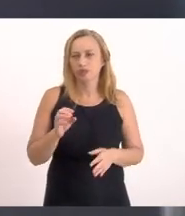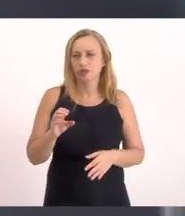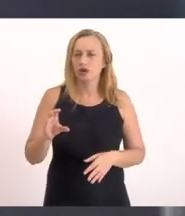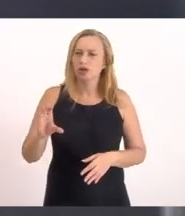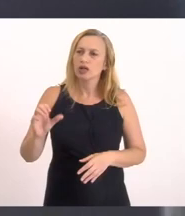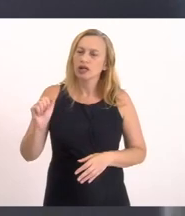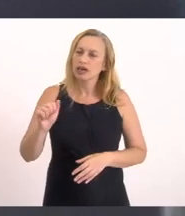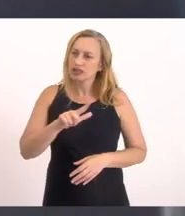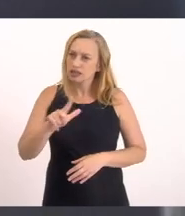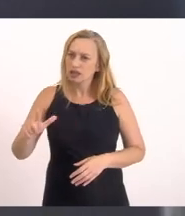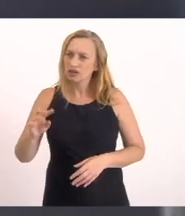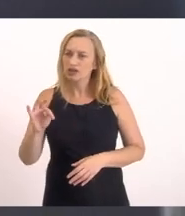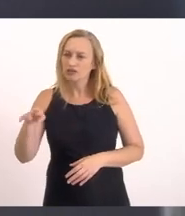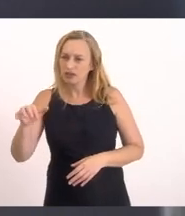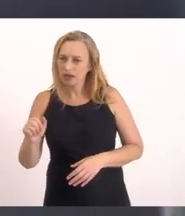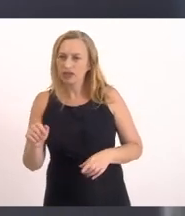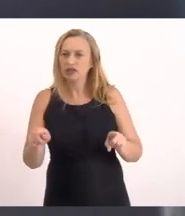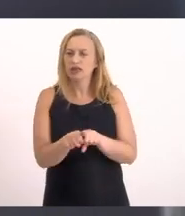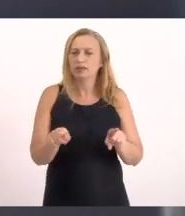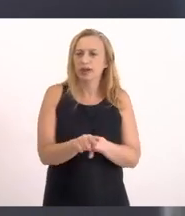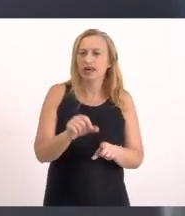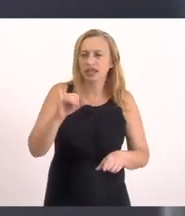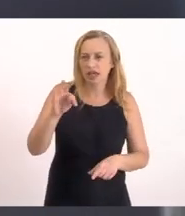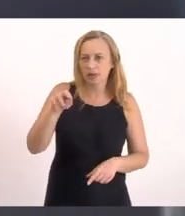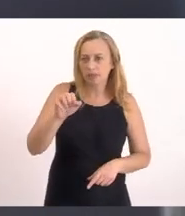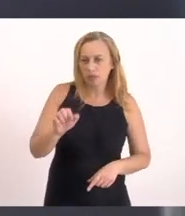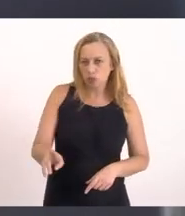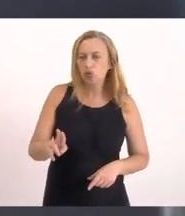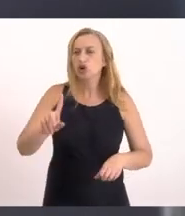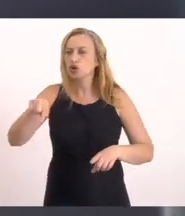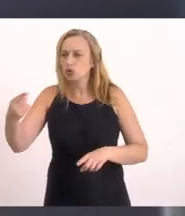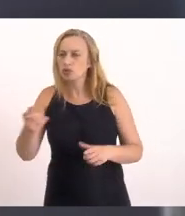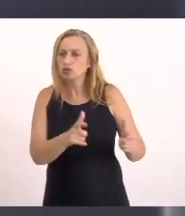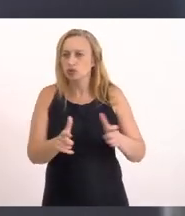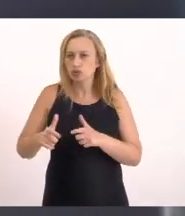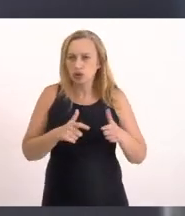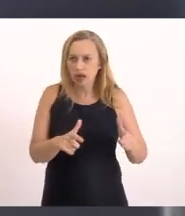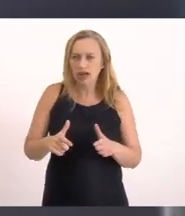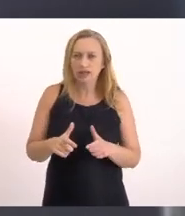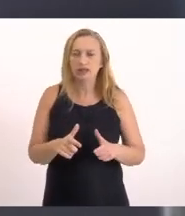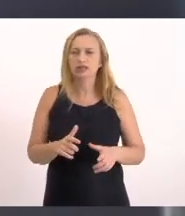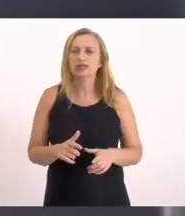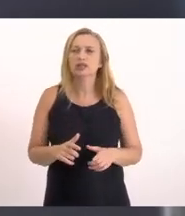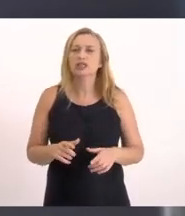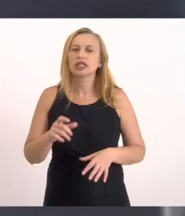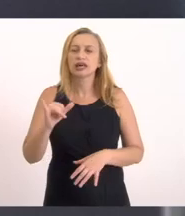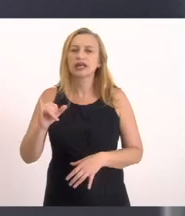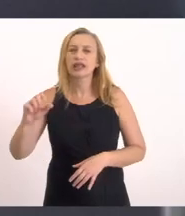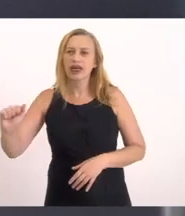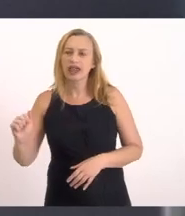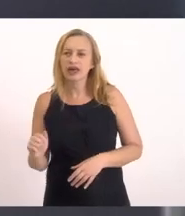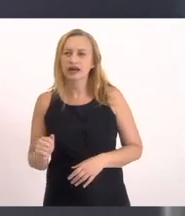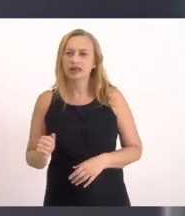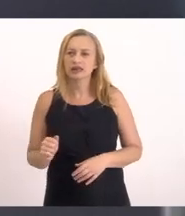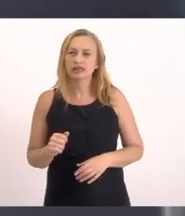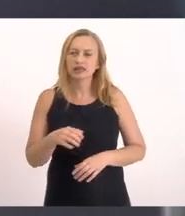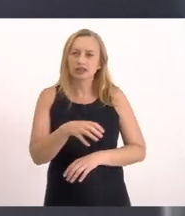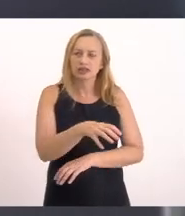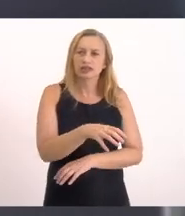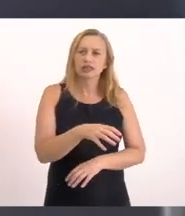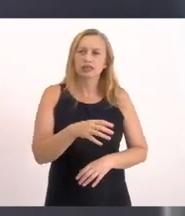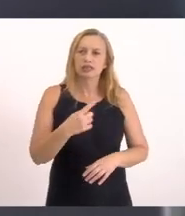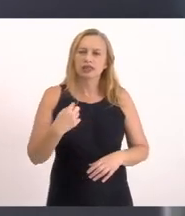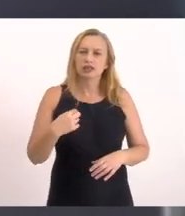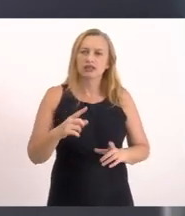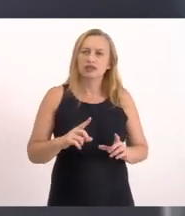Barra Franca Como acontece também No canal de Itaipu E em tantos outros lugares Edna É que o INEA Coloca a máquina Para algo que